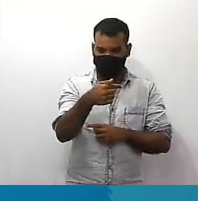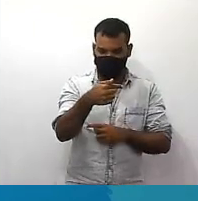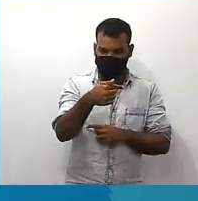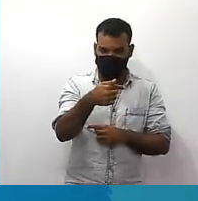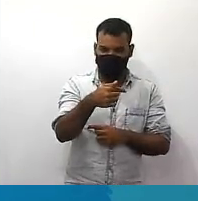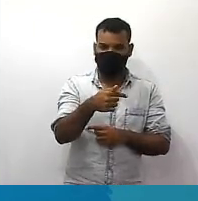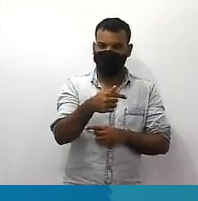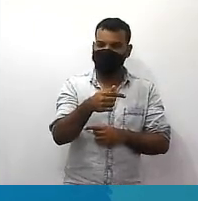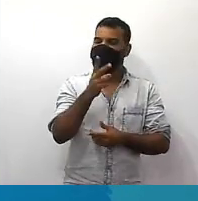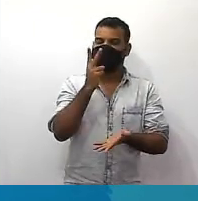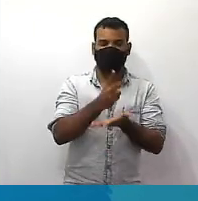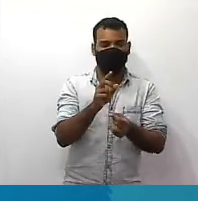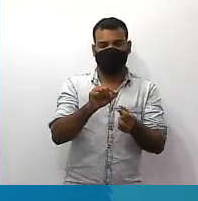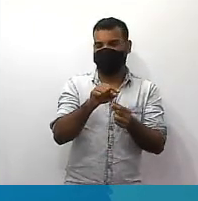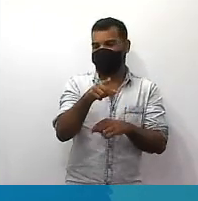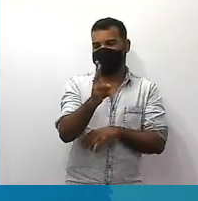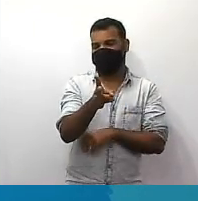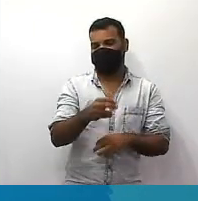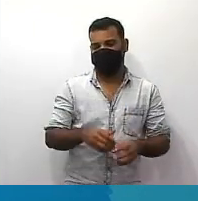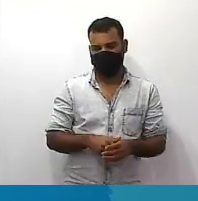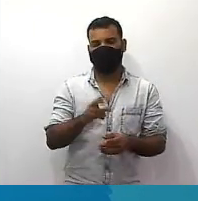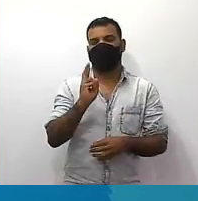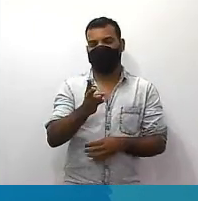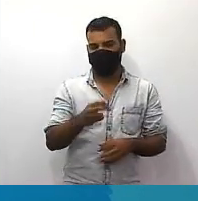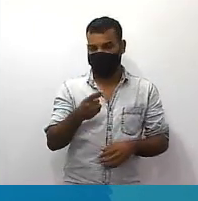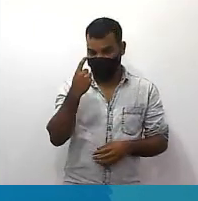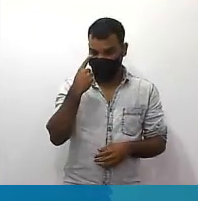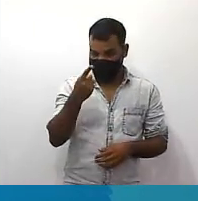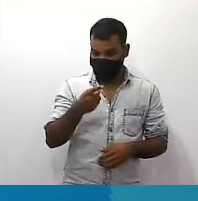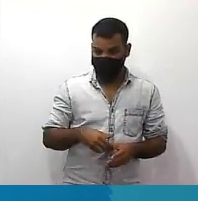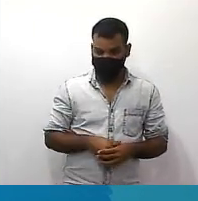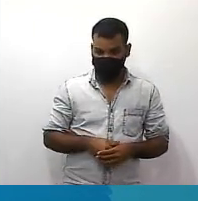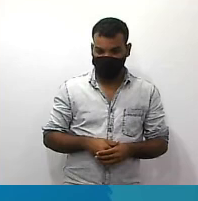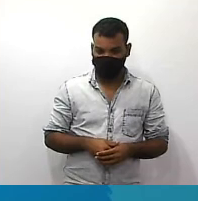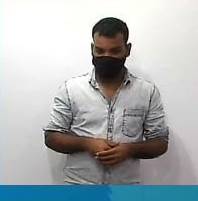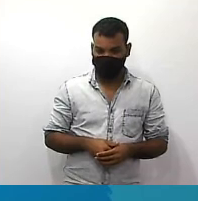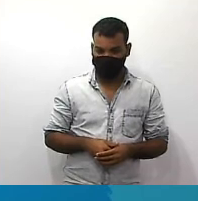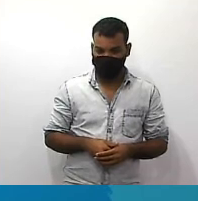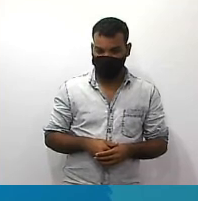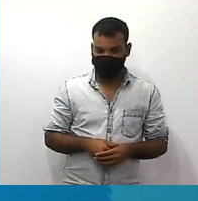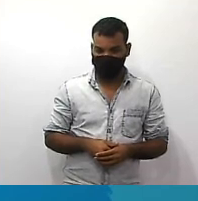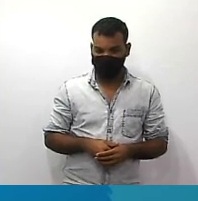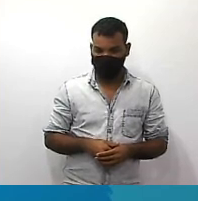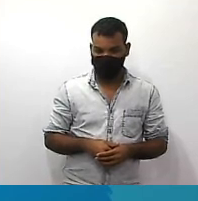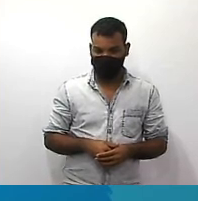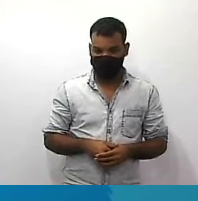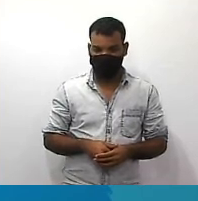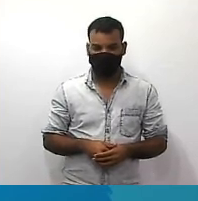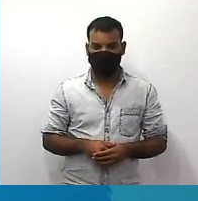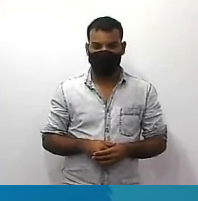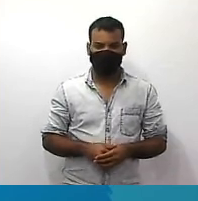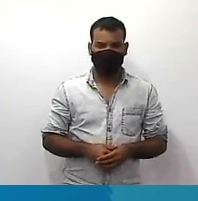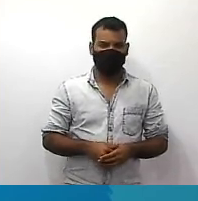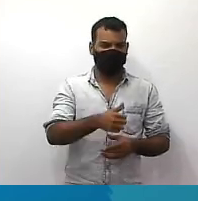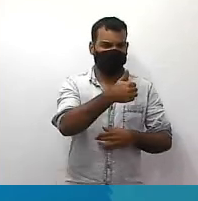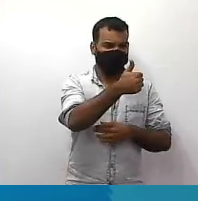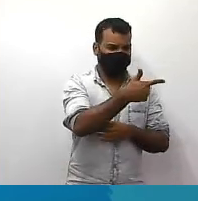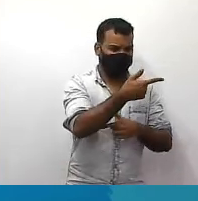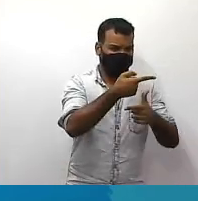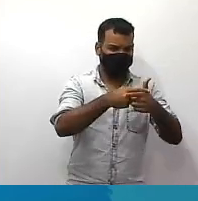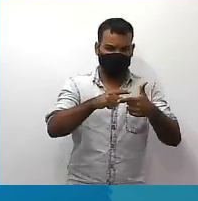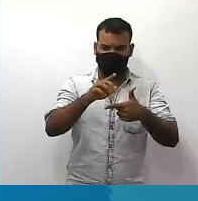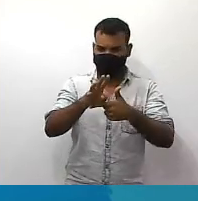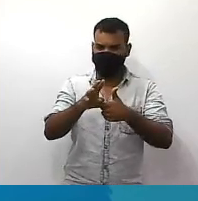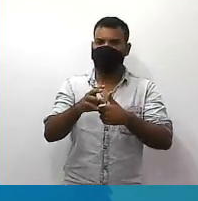fazemos isso sempre sempre se liga aí 12 dividido por 4 dá 3 3 vezes 7